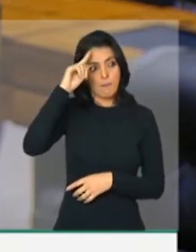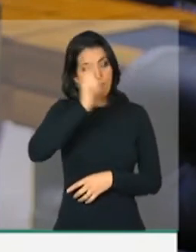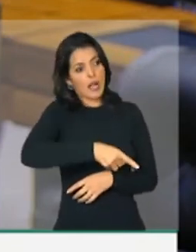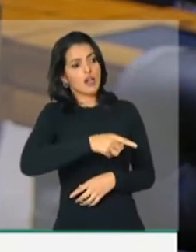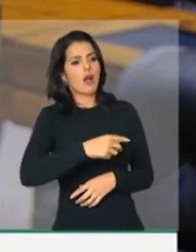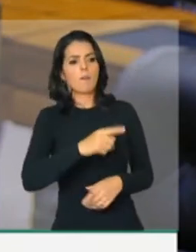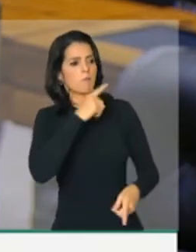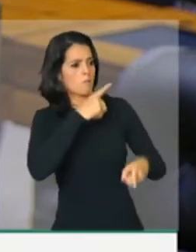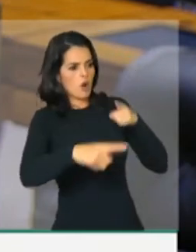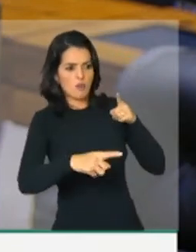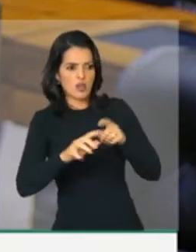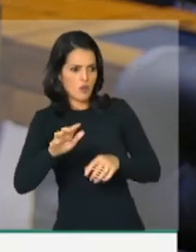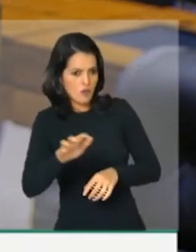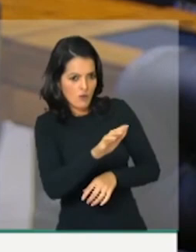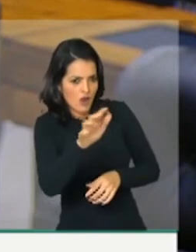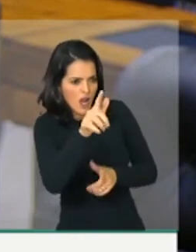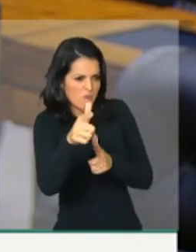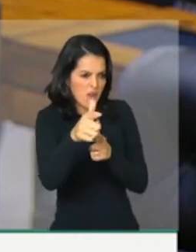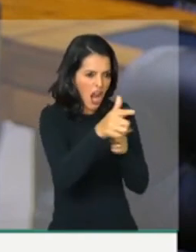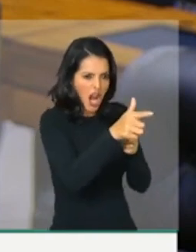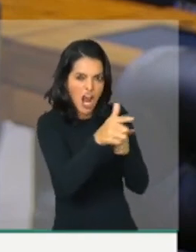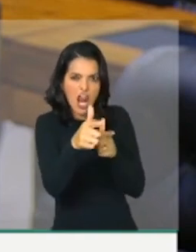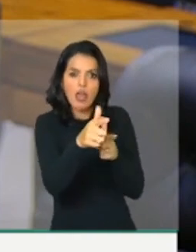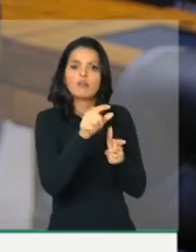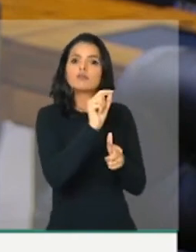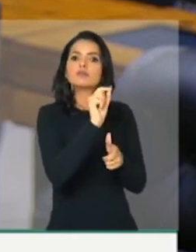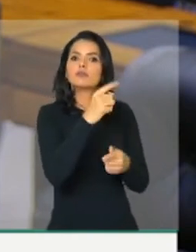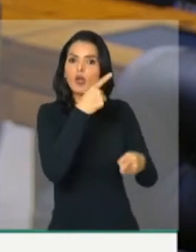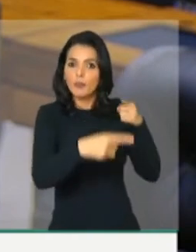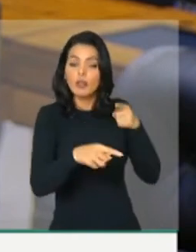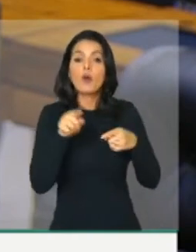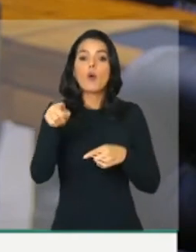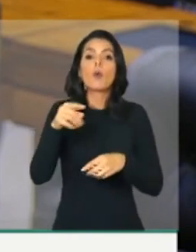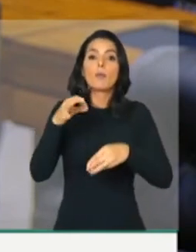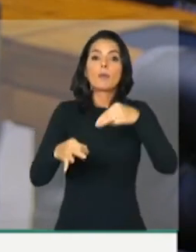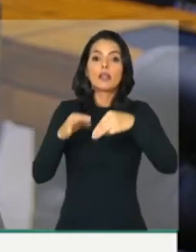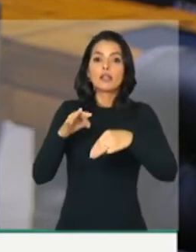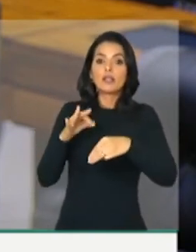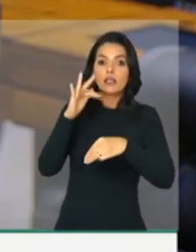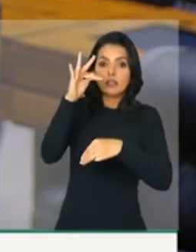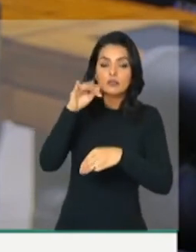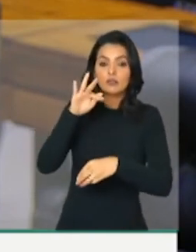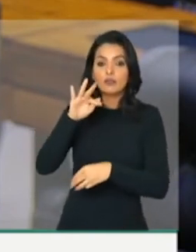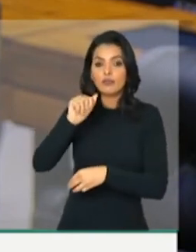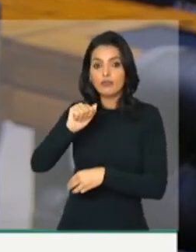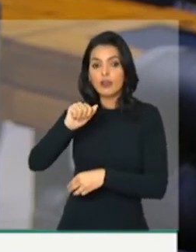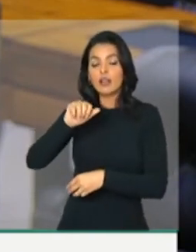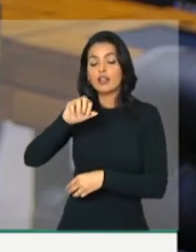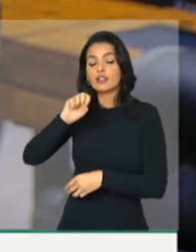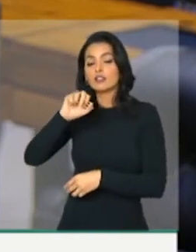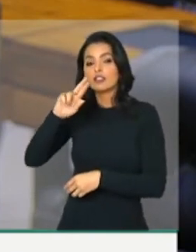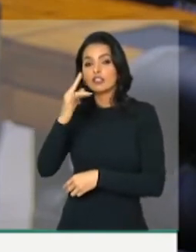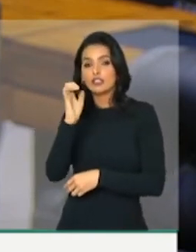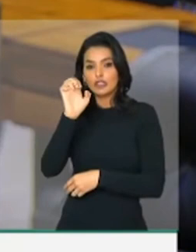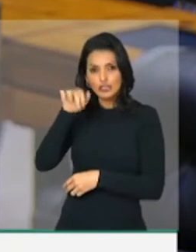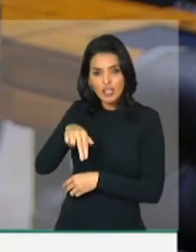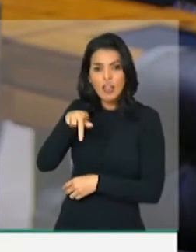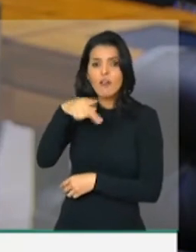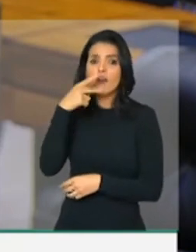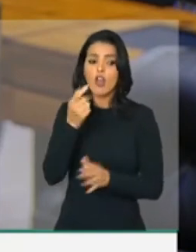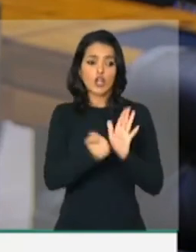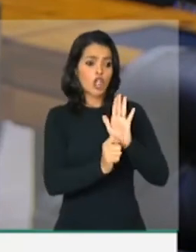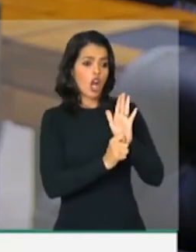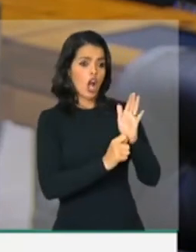operações nas comunidades do Rio de Janeiro, o ministro Fachin fez com que o tráfico avançasse de uma maneira que